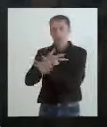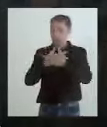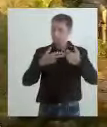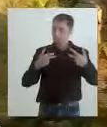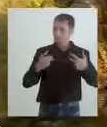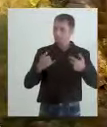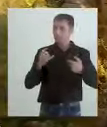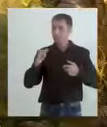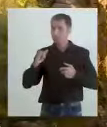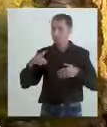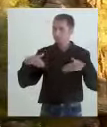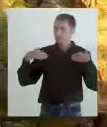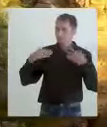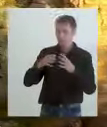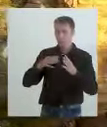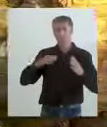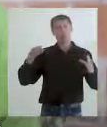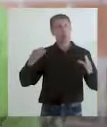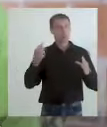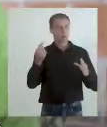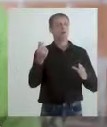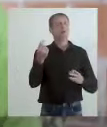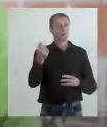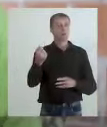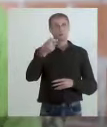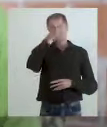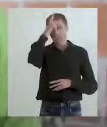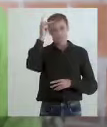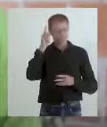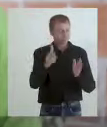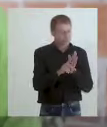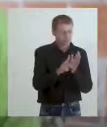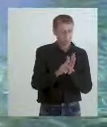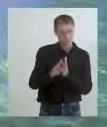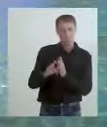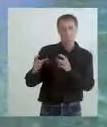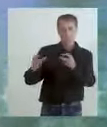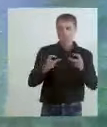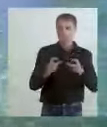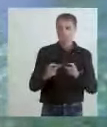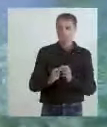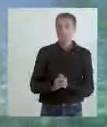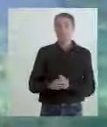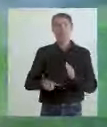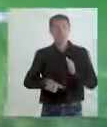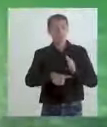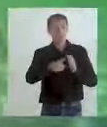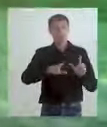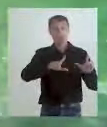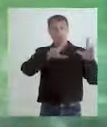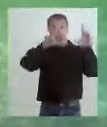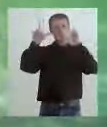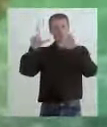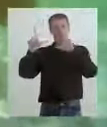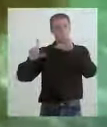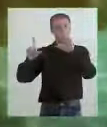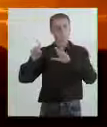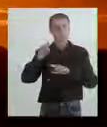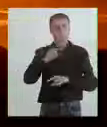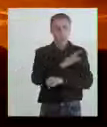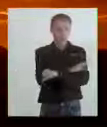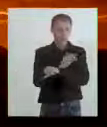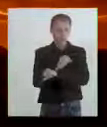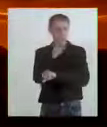esse turismo for aumentado, é uma fonte de economia para muitas pequenas comunidades. E esse foi o nosso primeiro programa, o